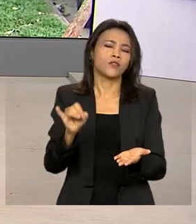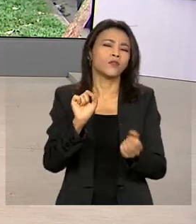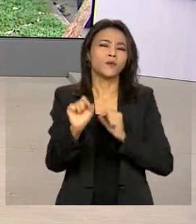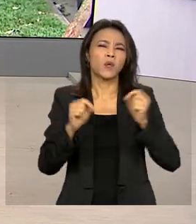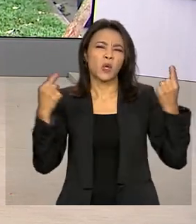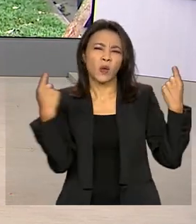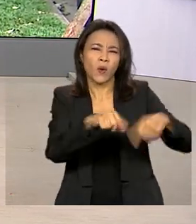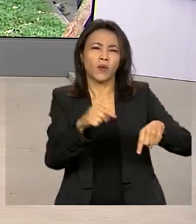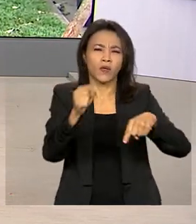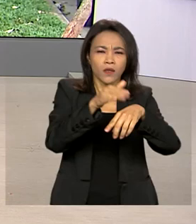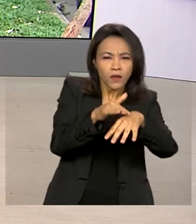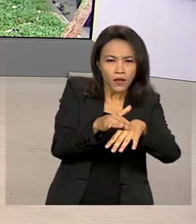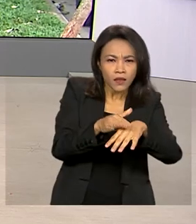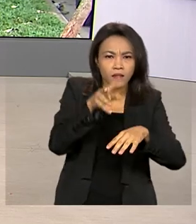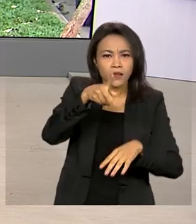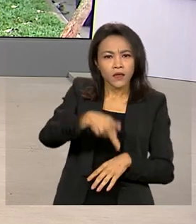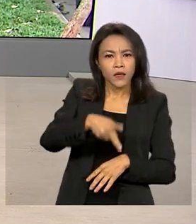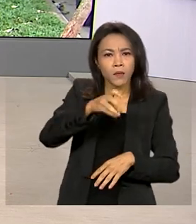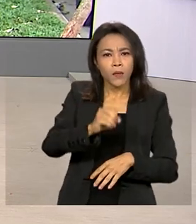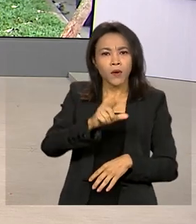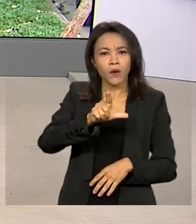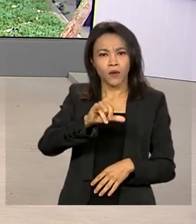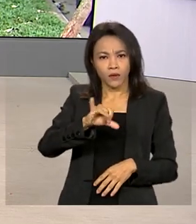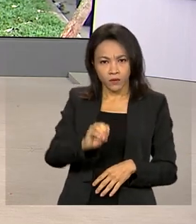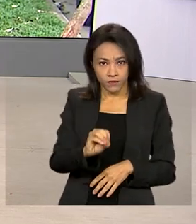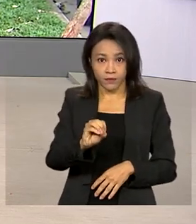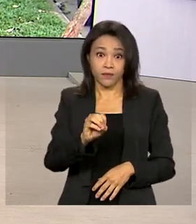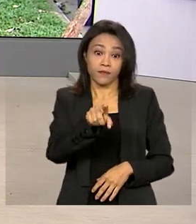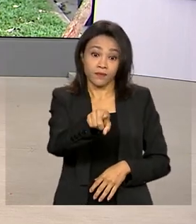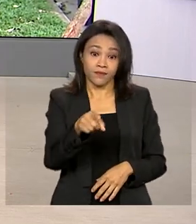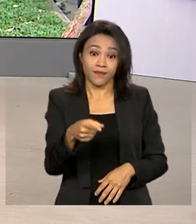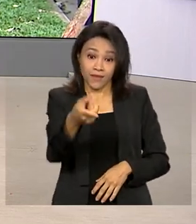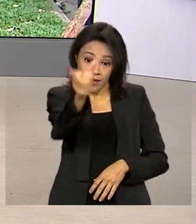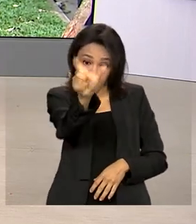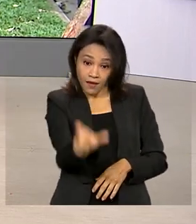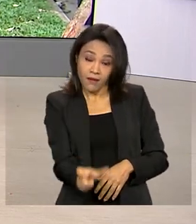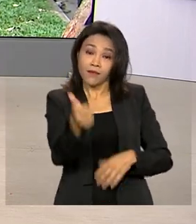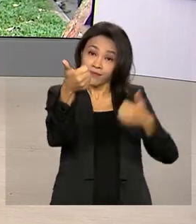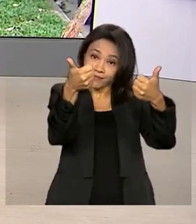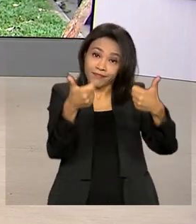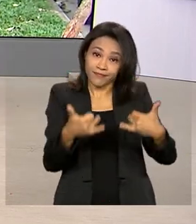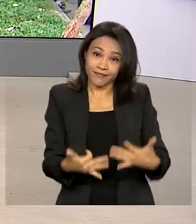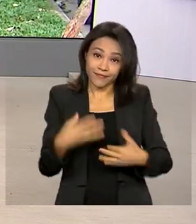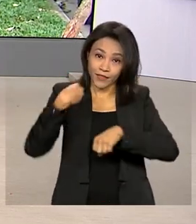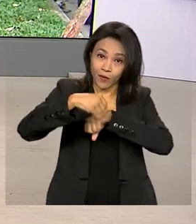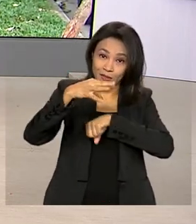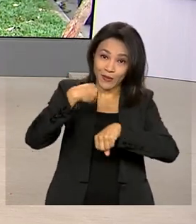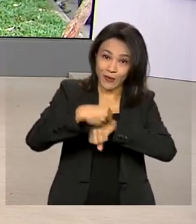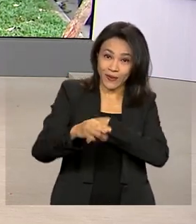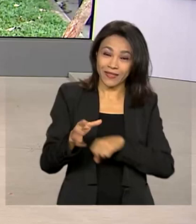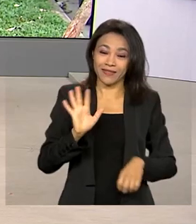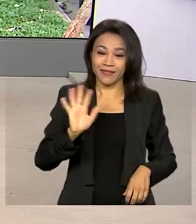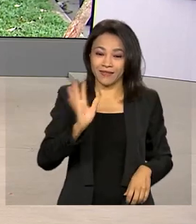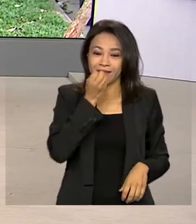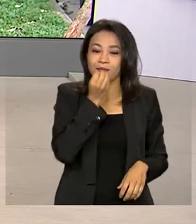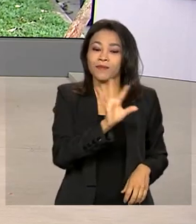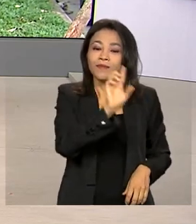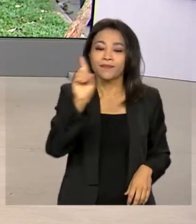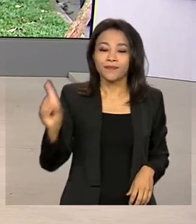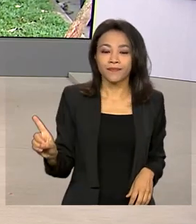poliomielite, também conhecida como paralisia infantil. Júlia Ballarini traz ao vivo as informações para a gente. Júlia, bom dia.